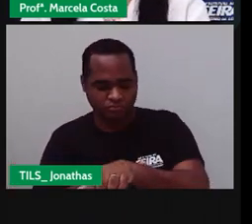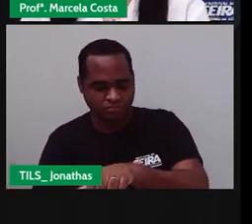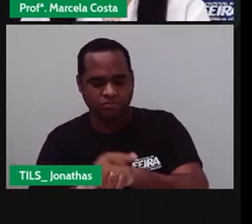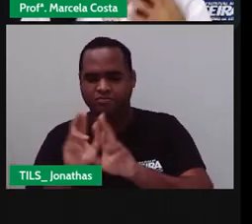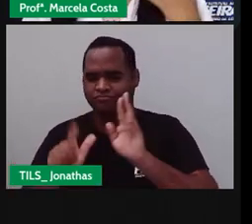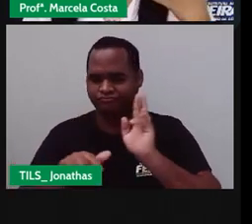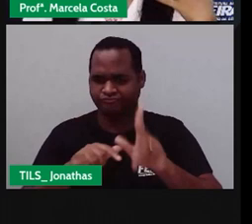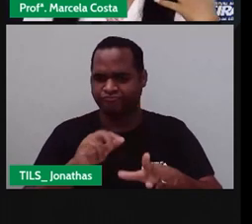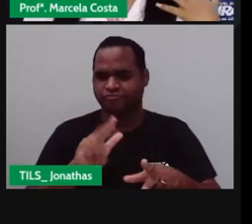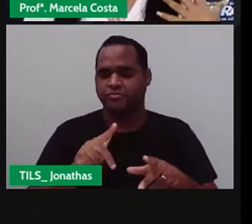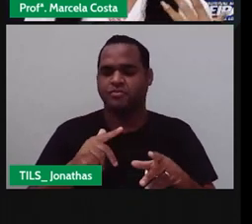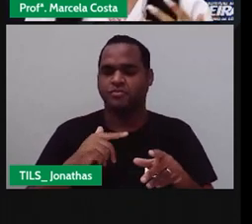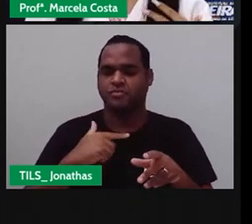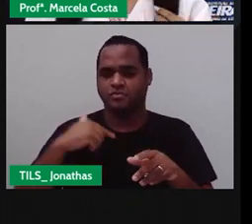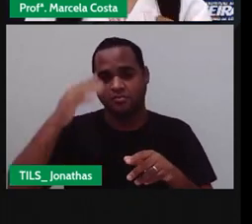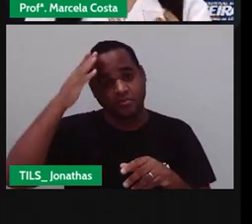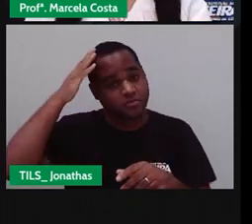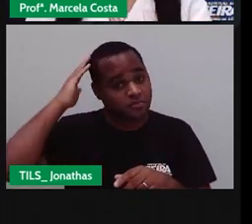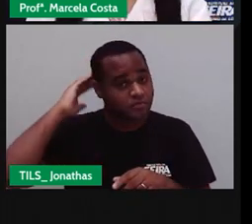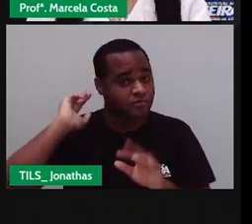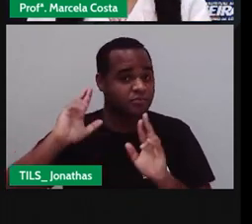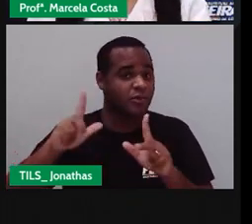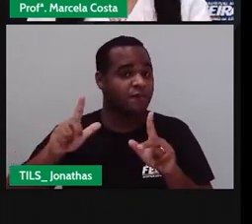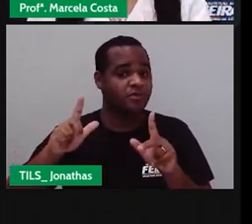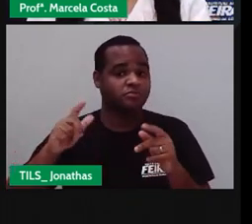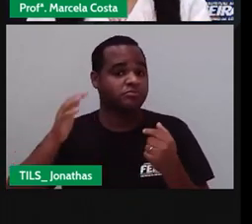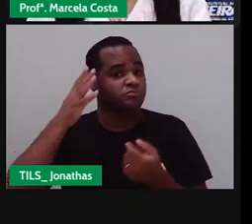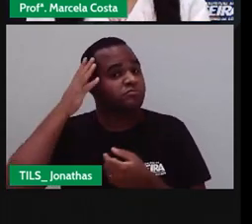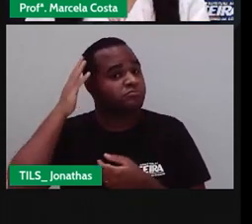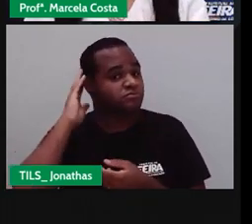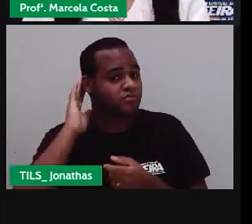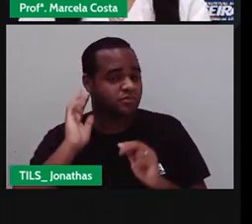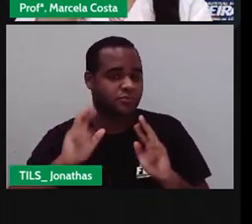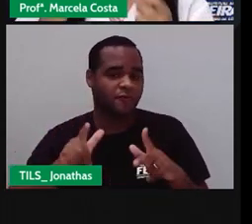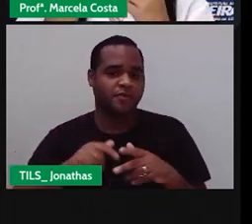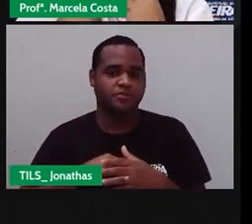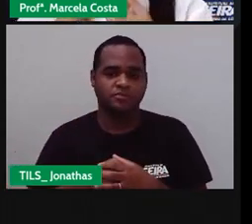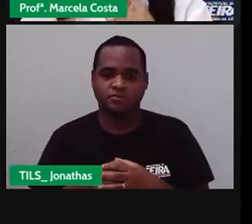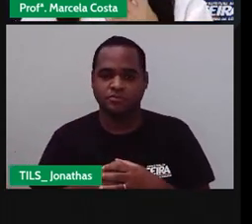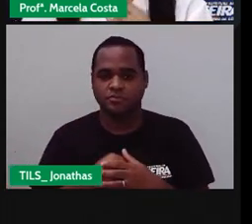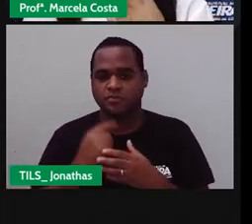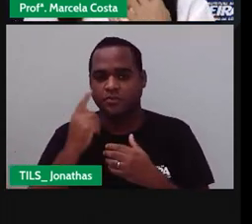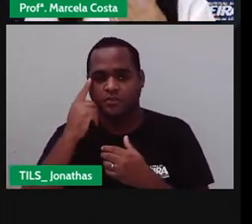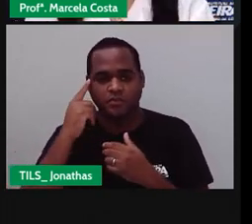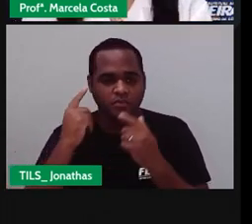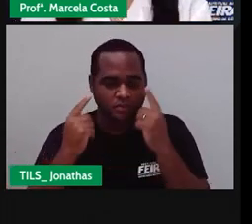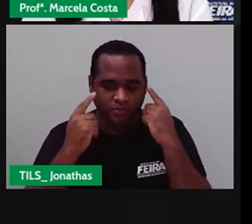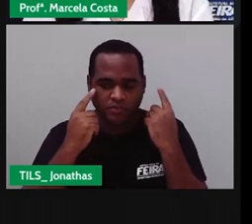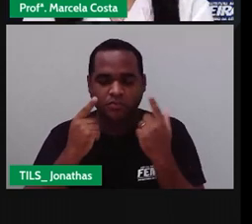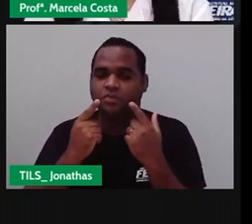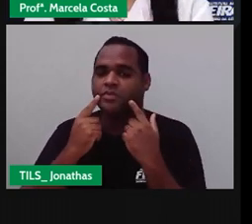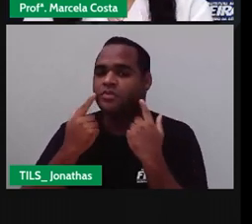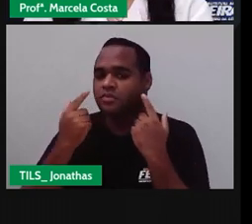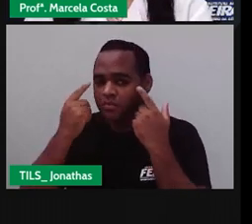Com um tipo De cabelo Uma textura De cabelo Diferente Traços Do rosto